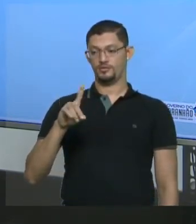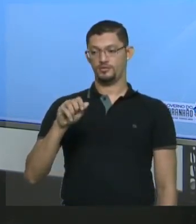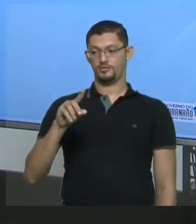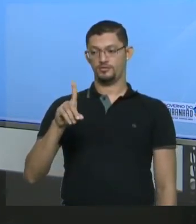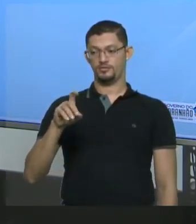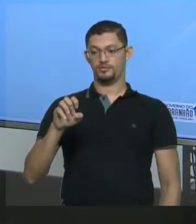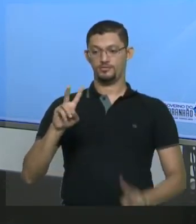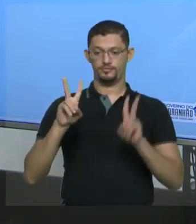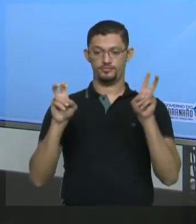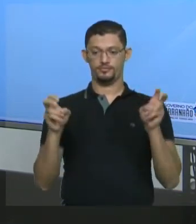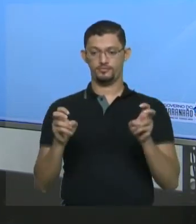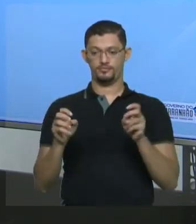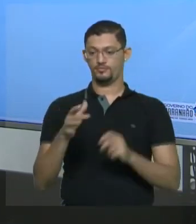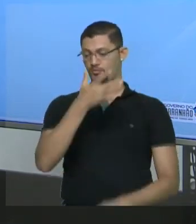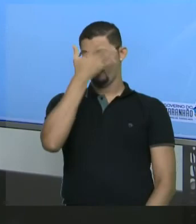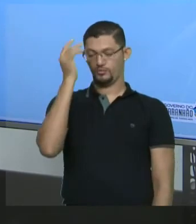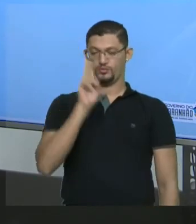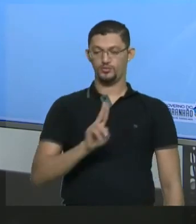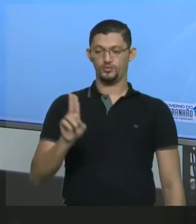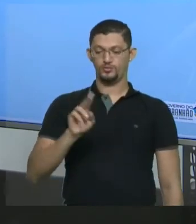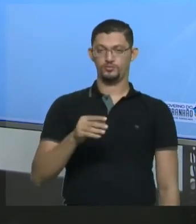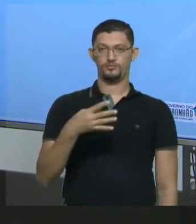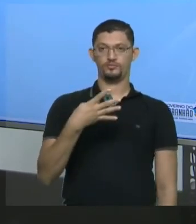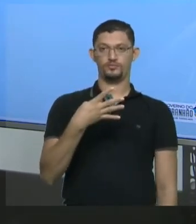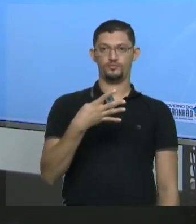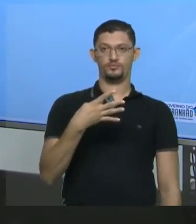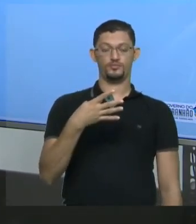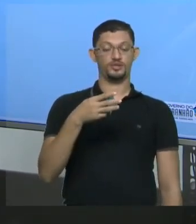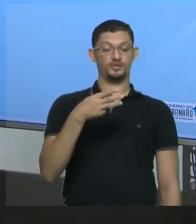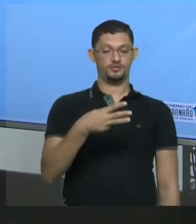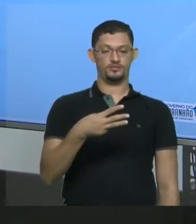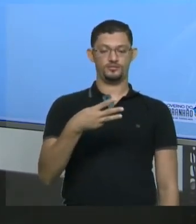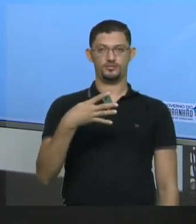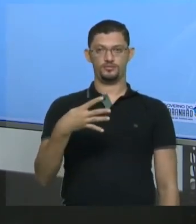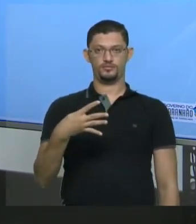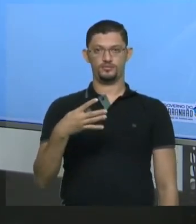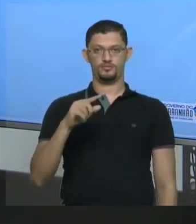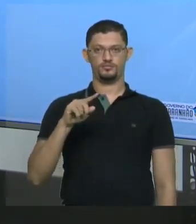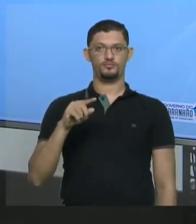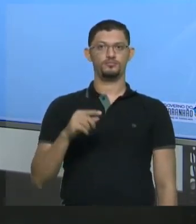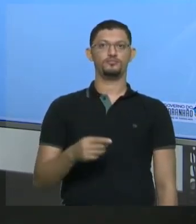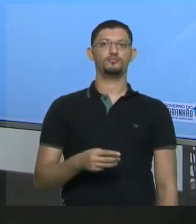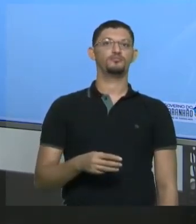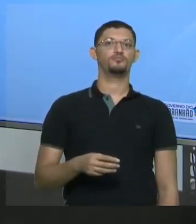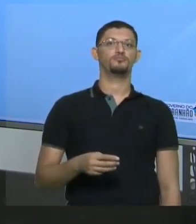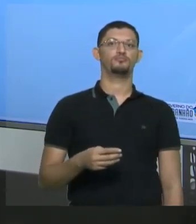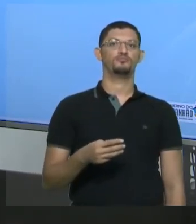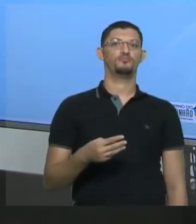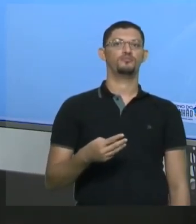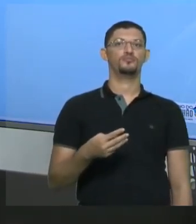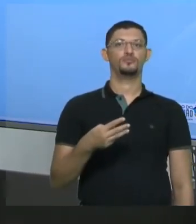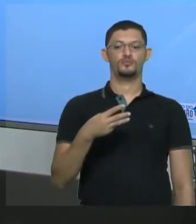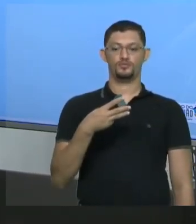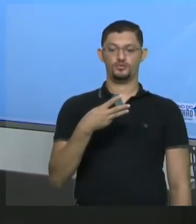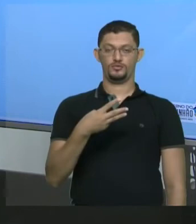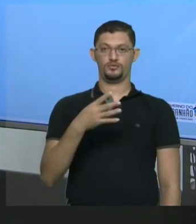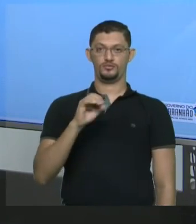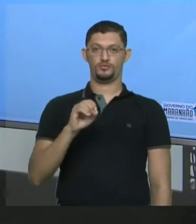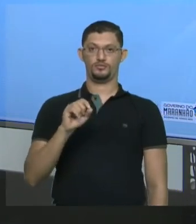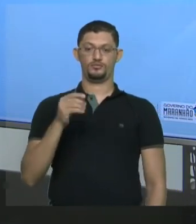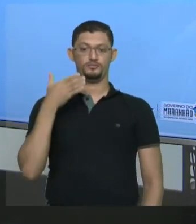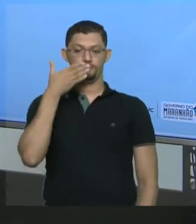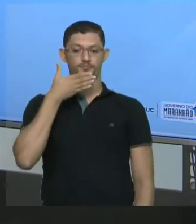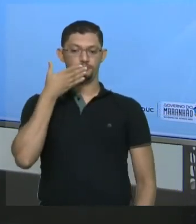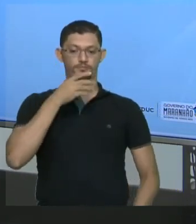Uma pessoa usou 34,2 gramas de sacarose. Sacarose, a grosso modo, é o açúcar, tá? Para